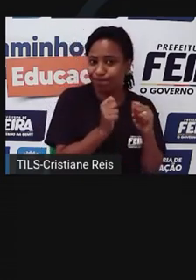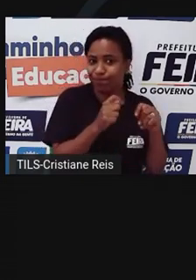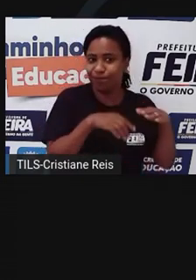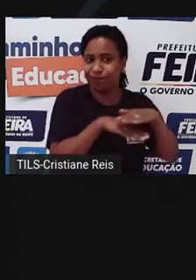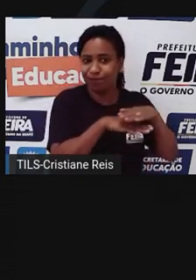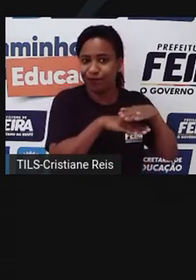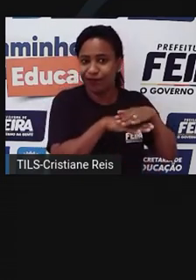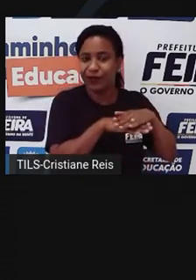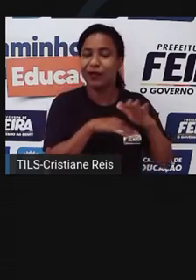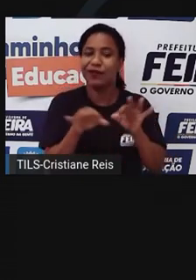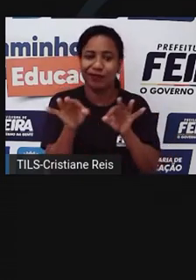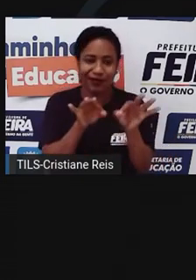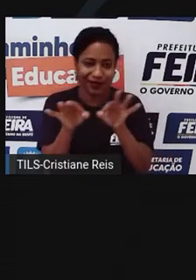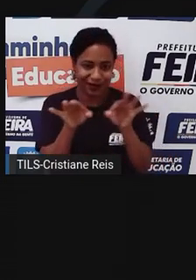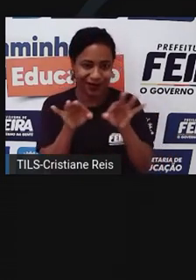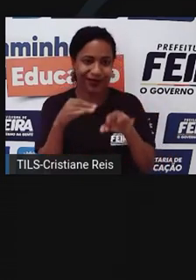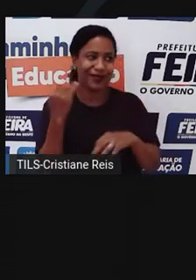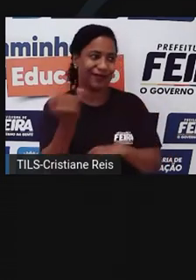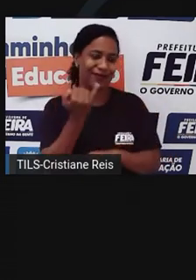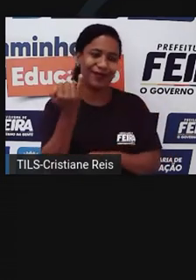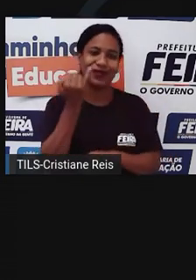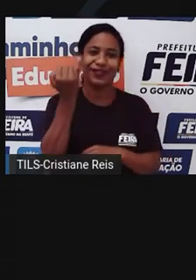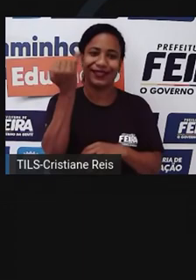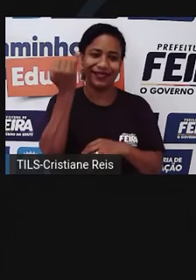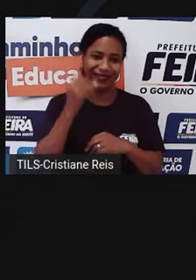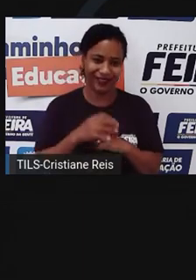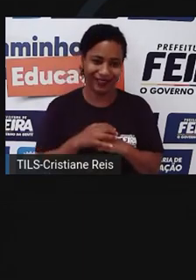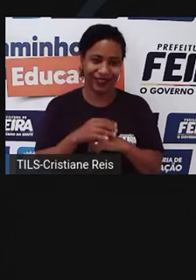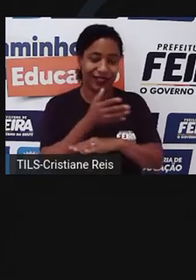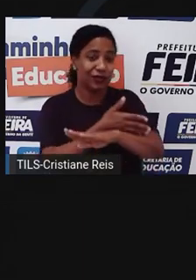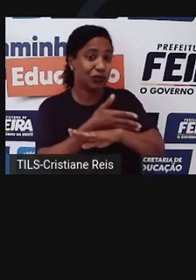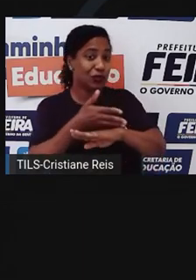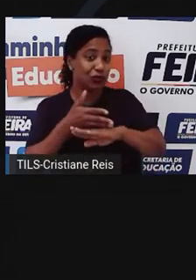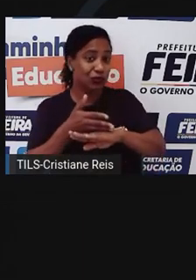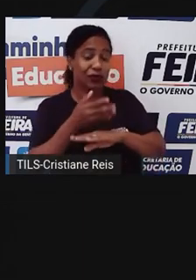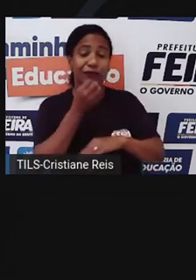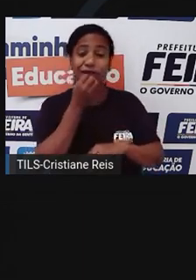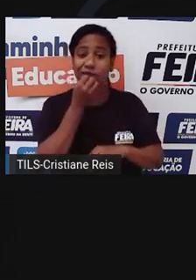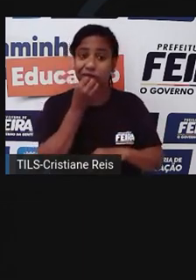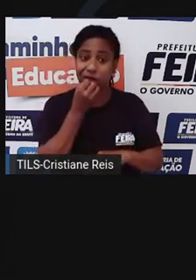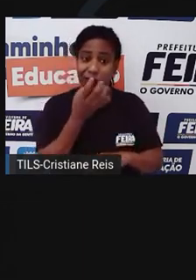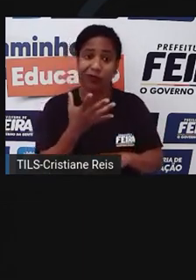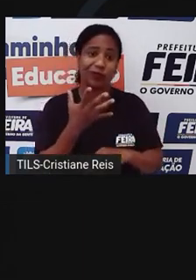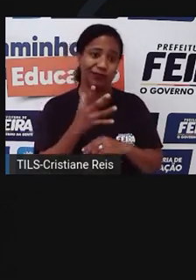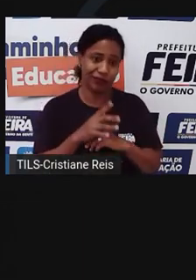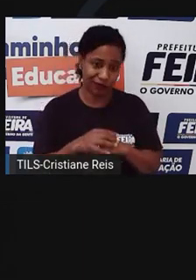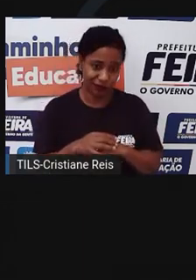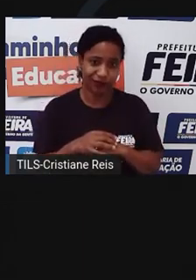assim, planejamento e todos esses hábitos que a gente sabe que existem muito.